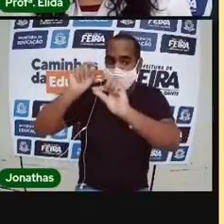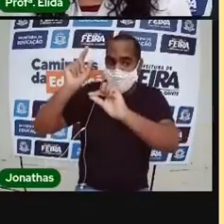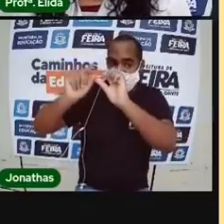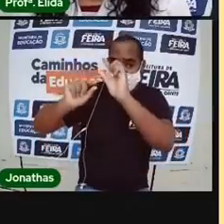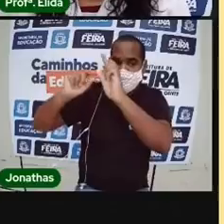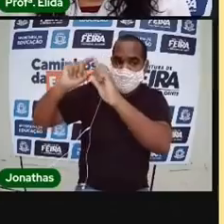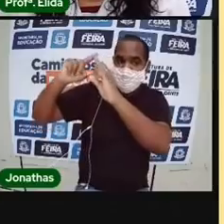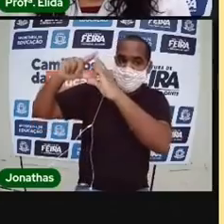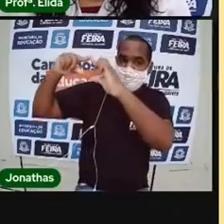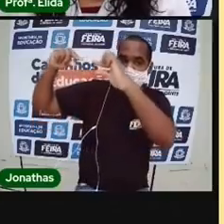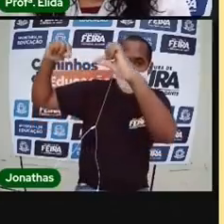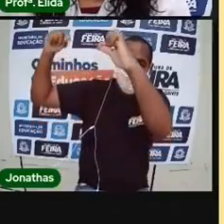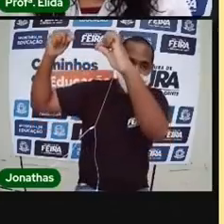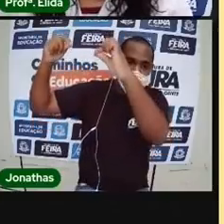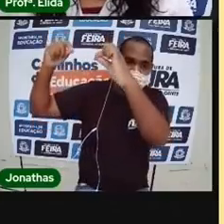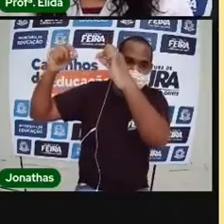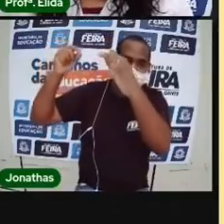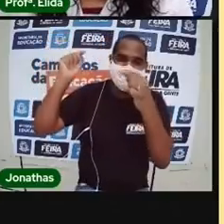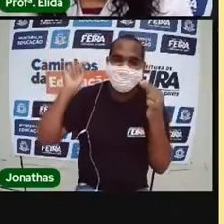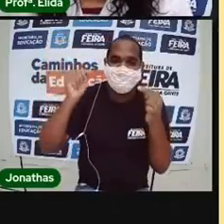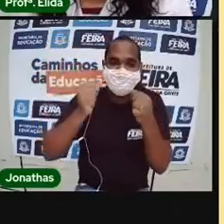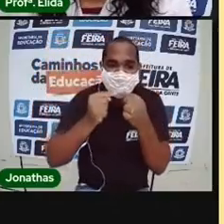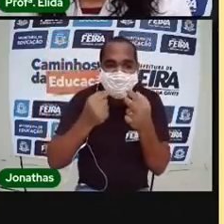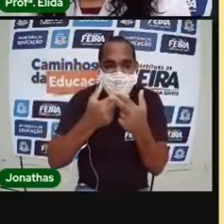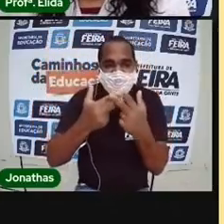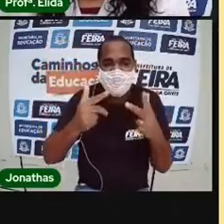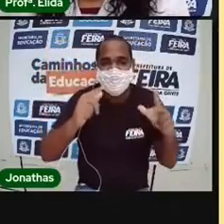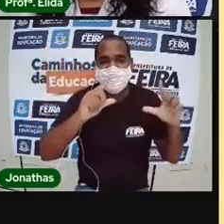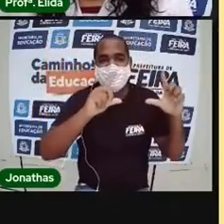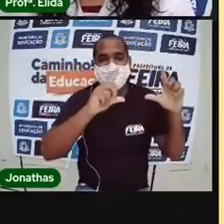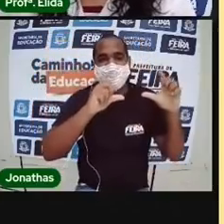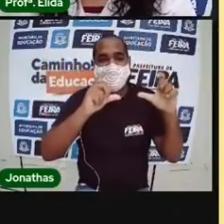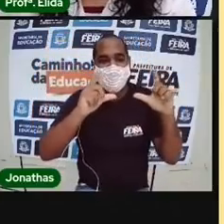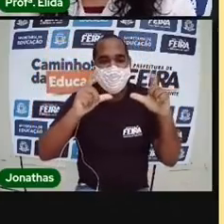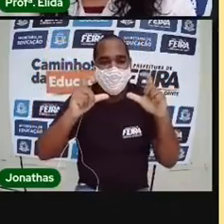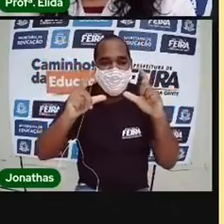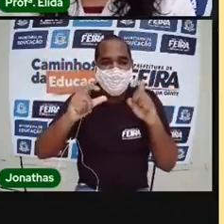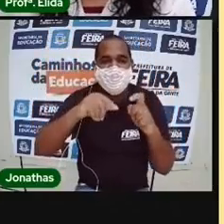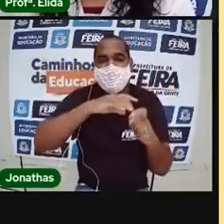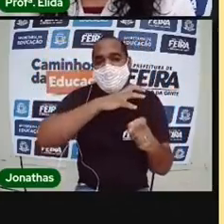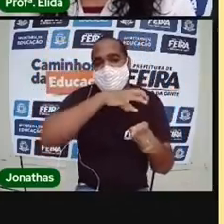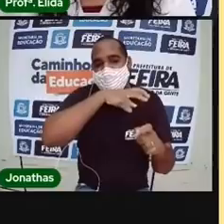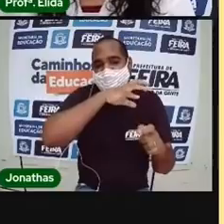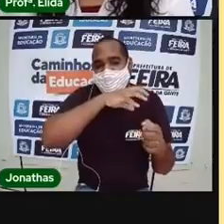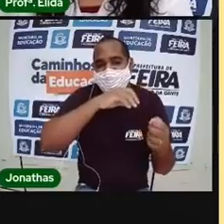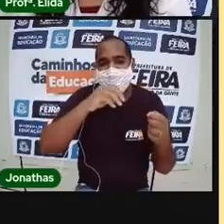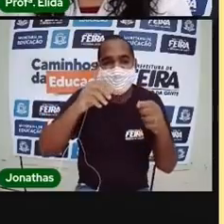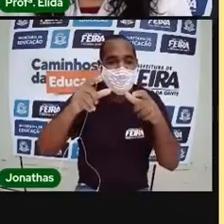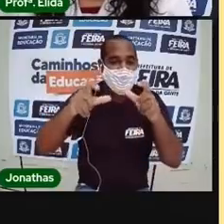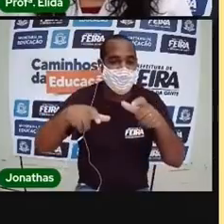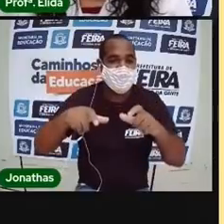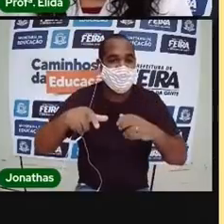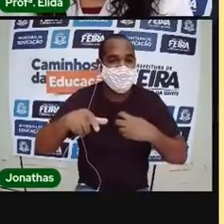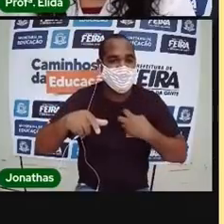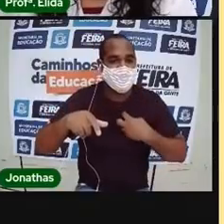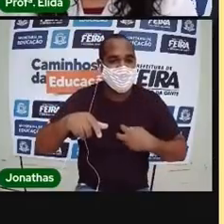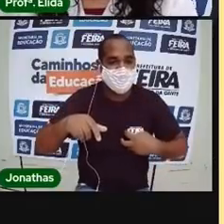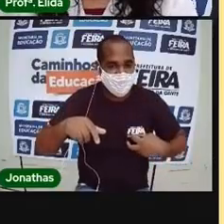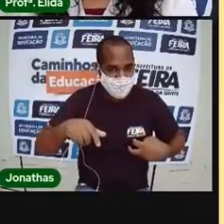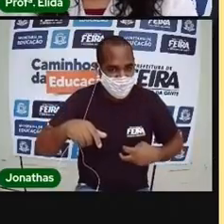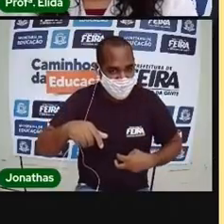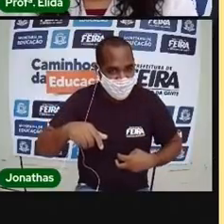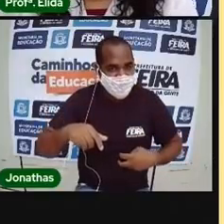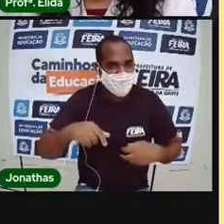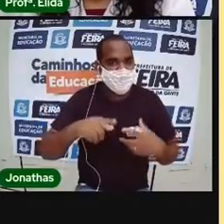E ele é assim, tem várias imagens de animais. Porque na China, todos os anos